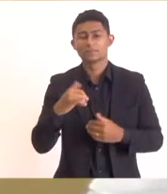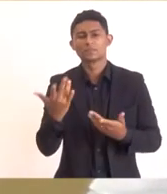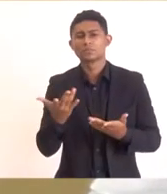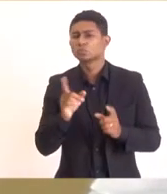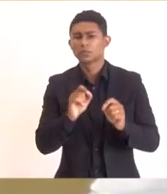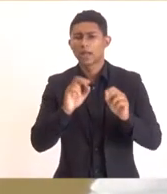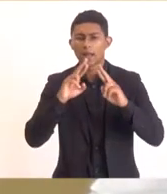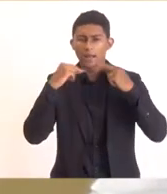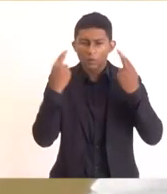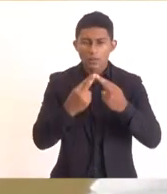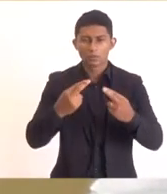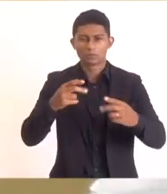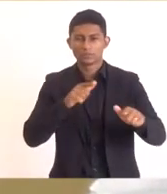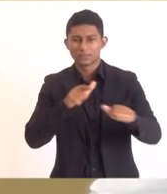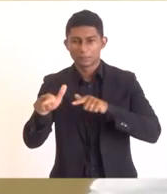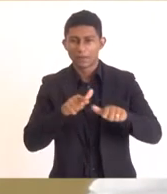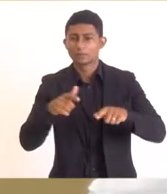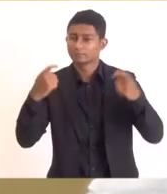trabalho.